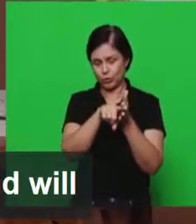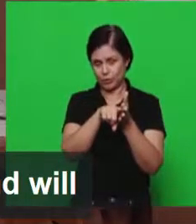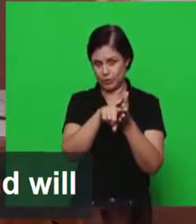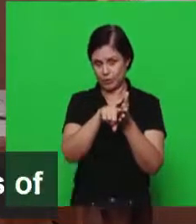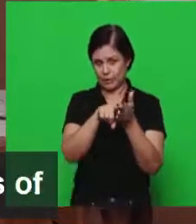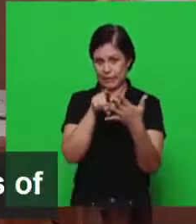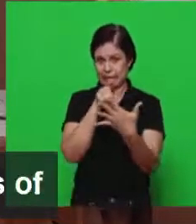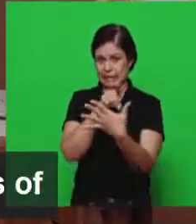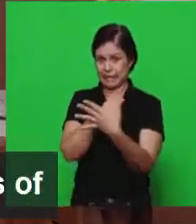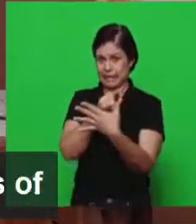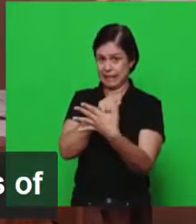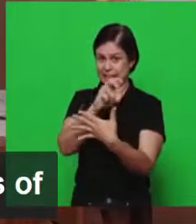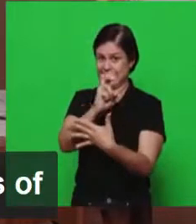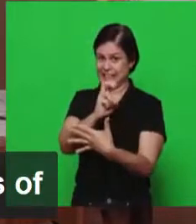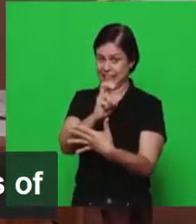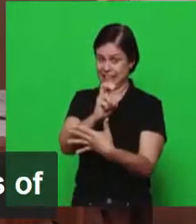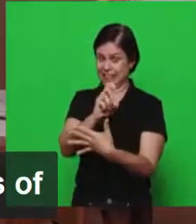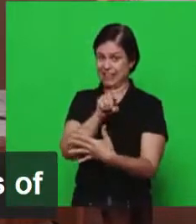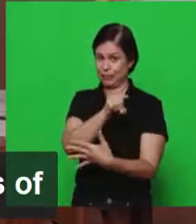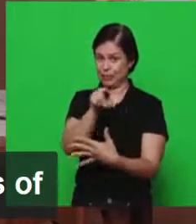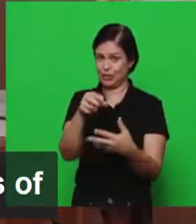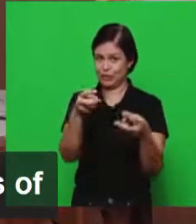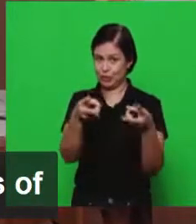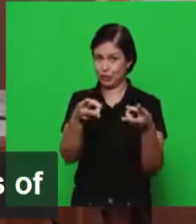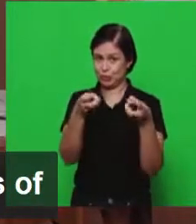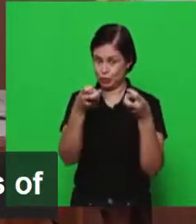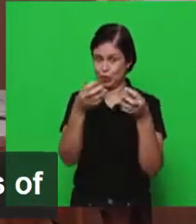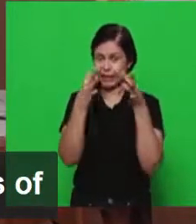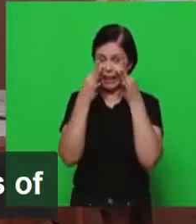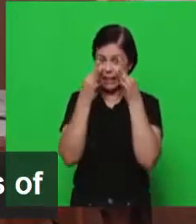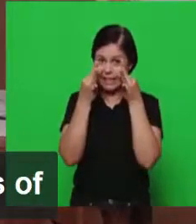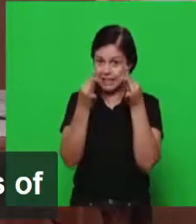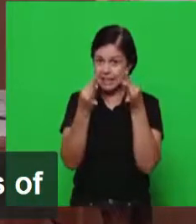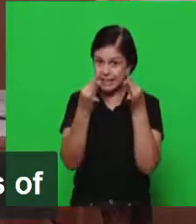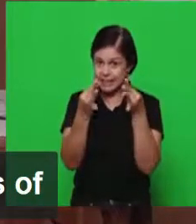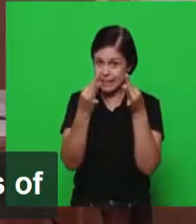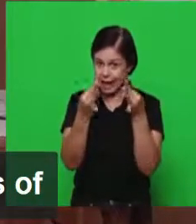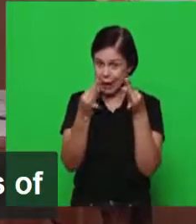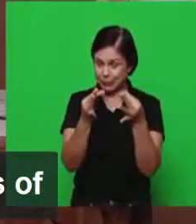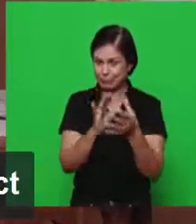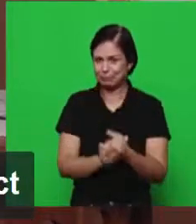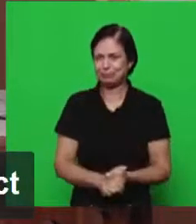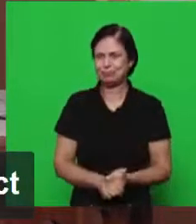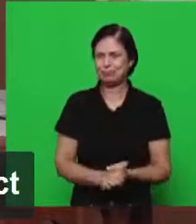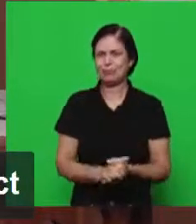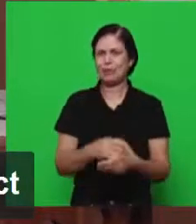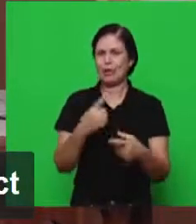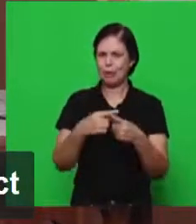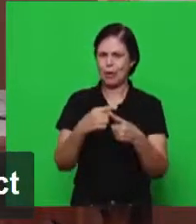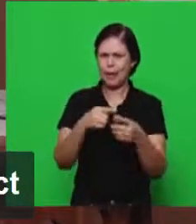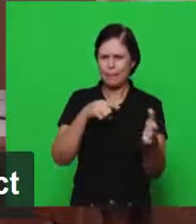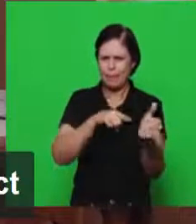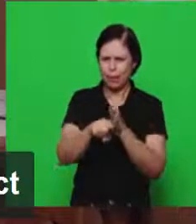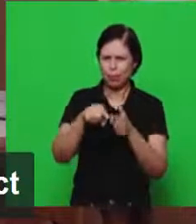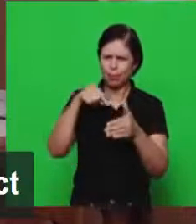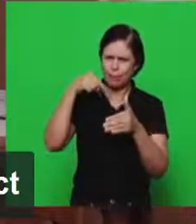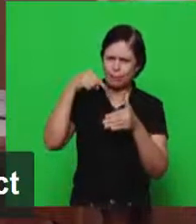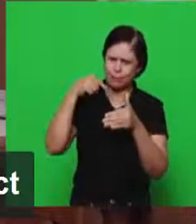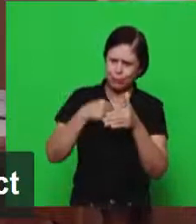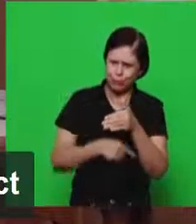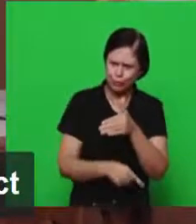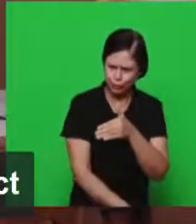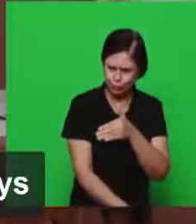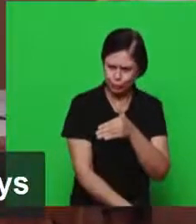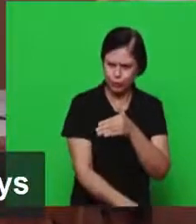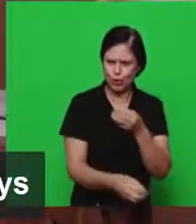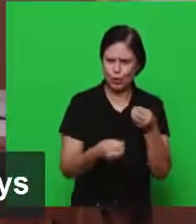irmãos e vai completar o nosso estudo nesta manhã em termos de profundidade relacionado